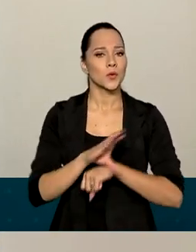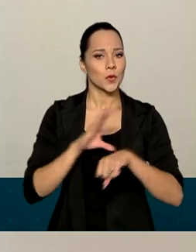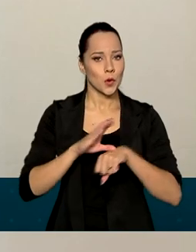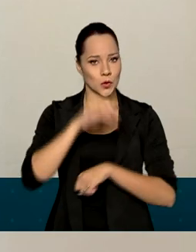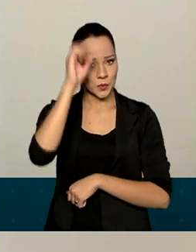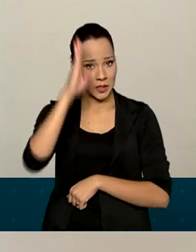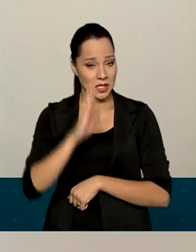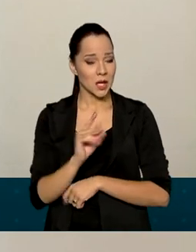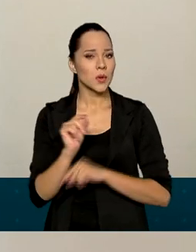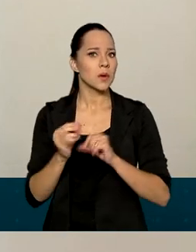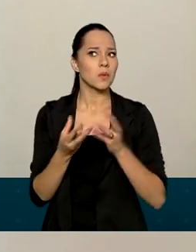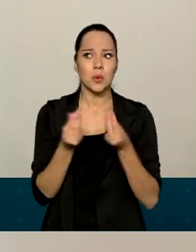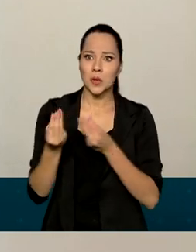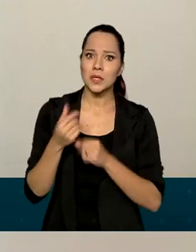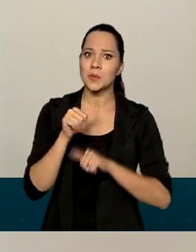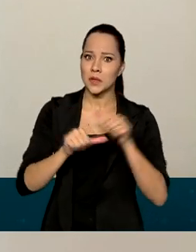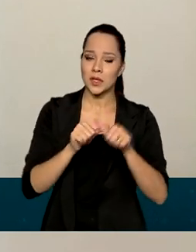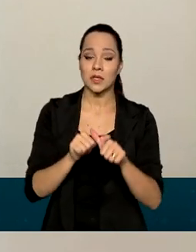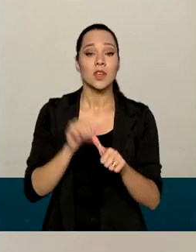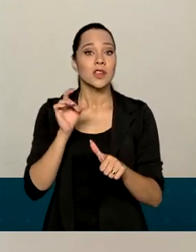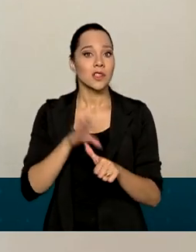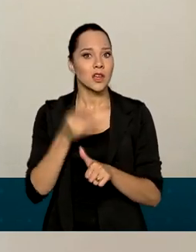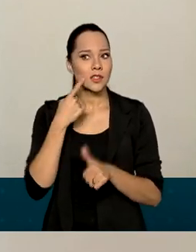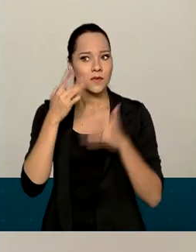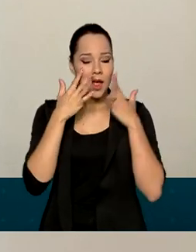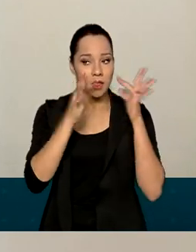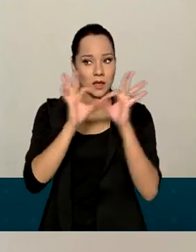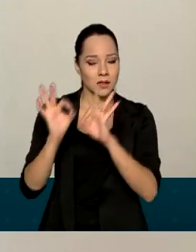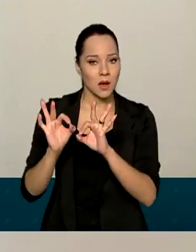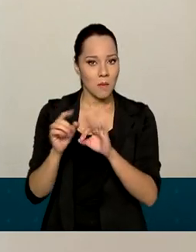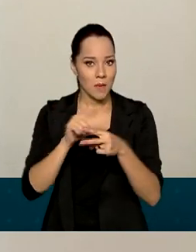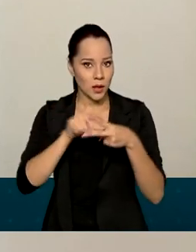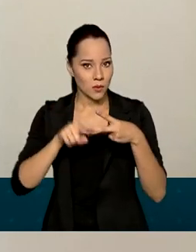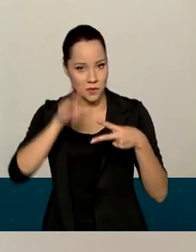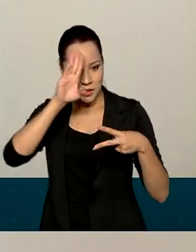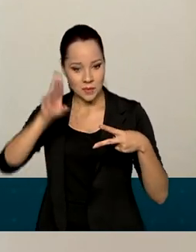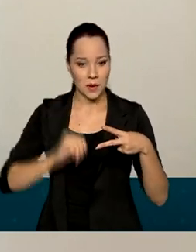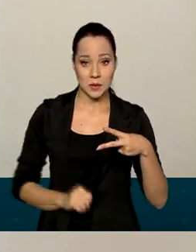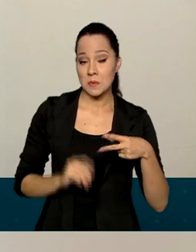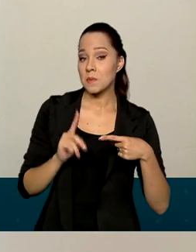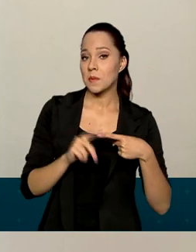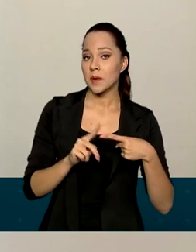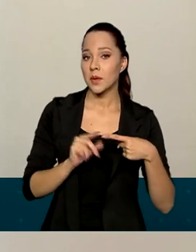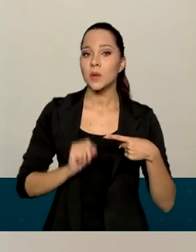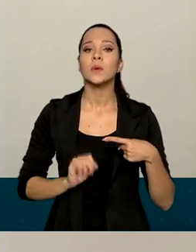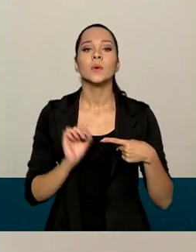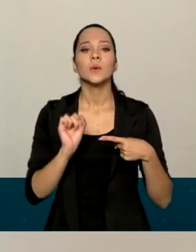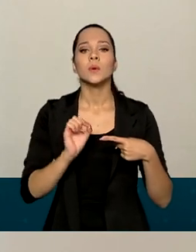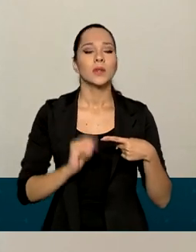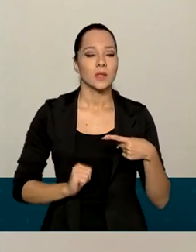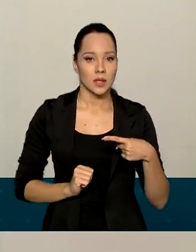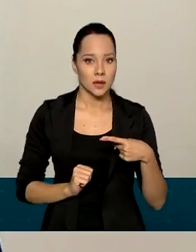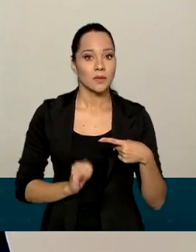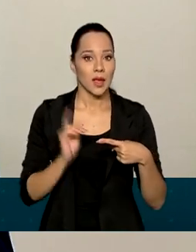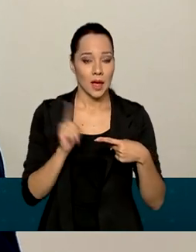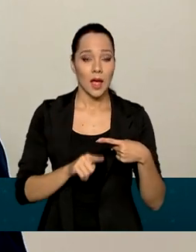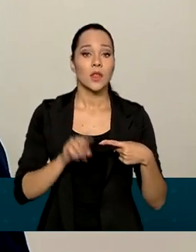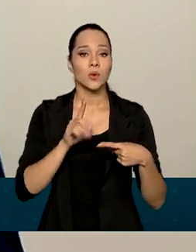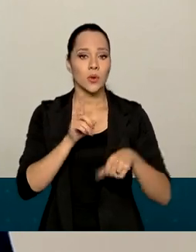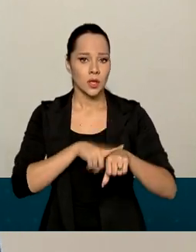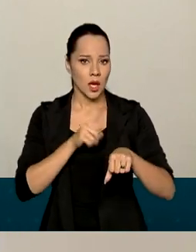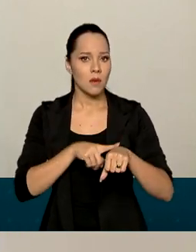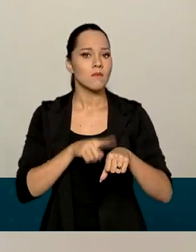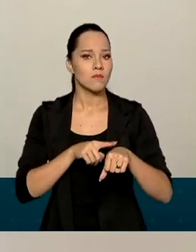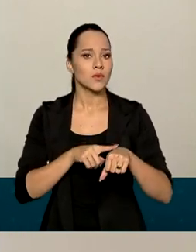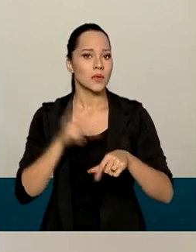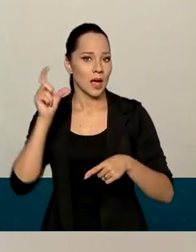Brasileiro de Trânsito foram muitas, mas nós vamos nos ater a apenas duas delas. A primeira delas é a questão da validade da